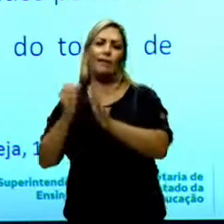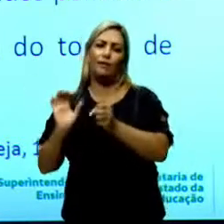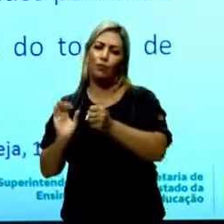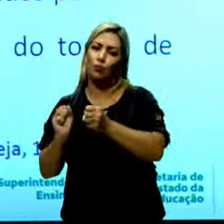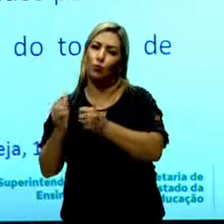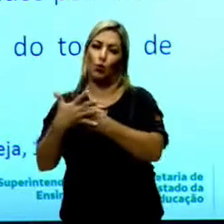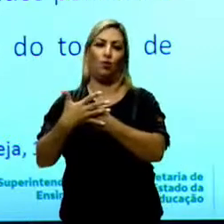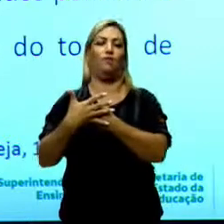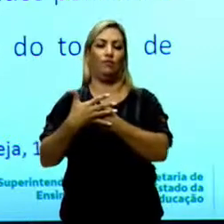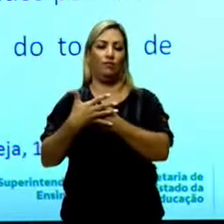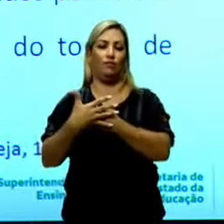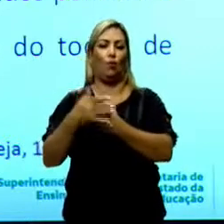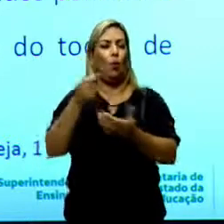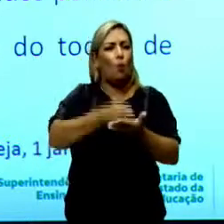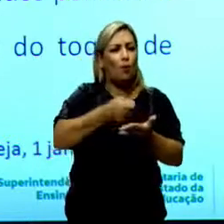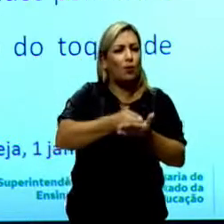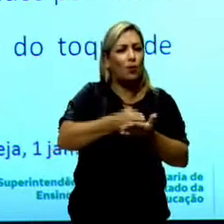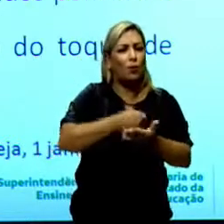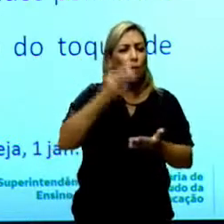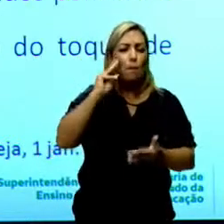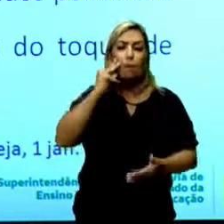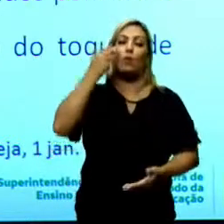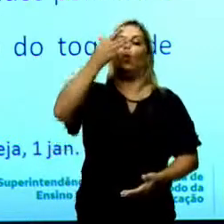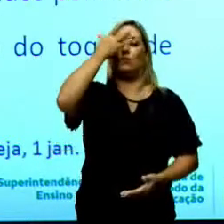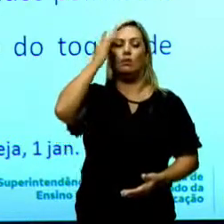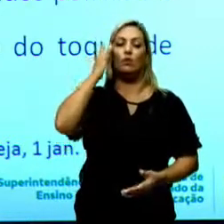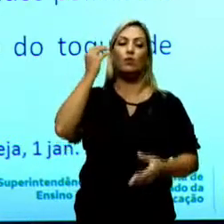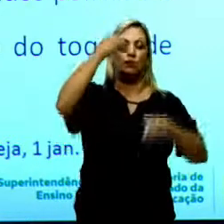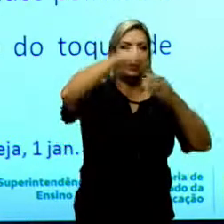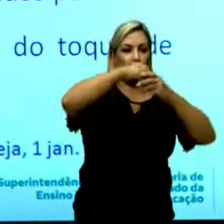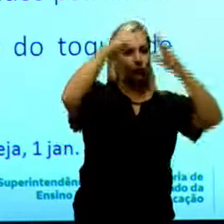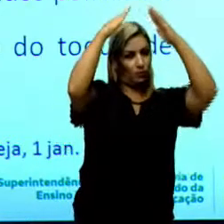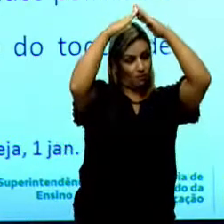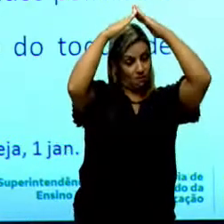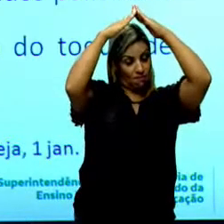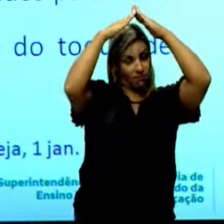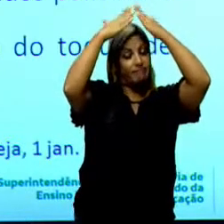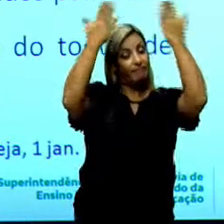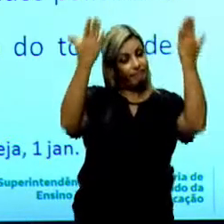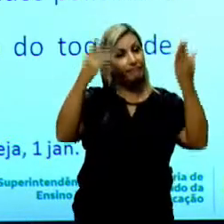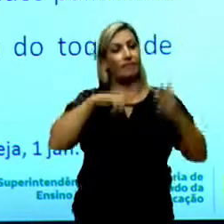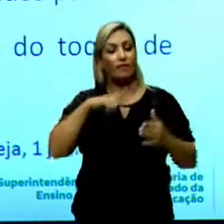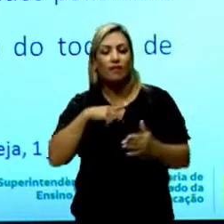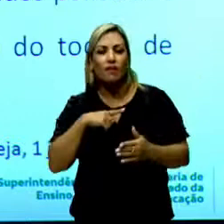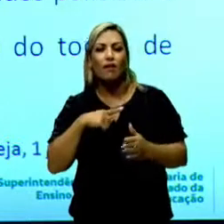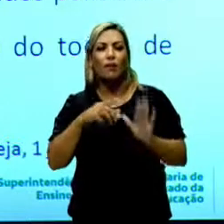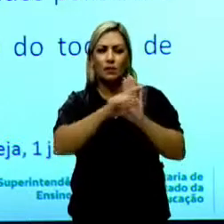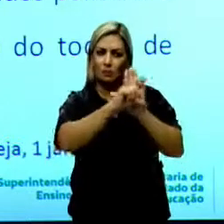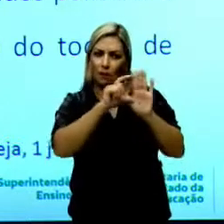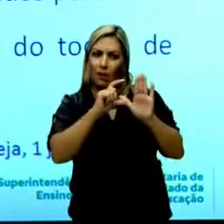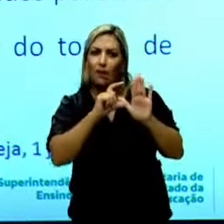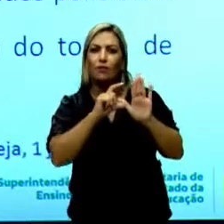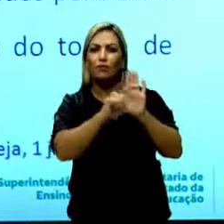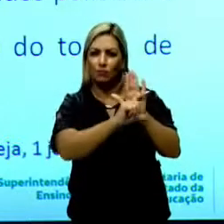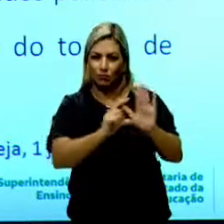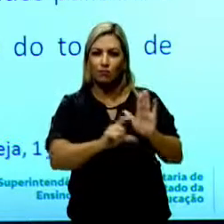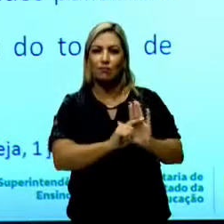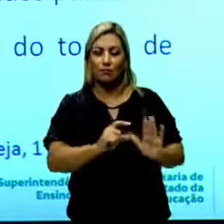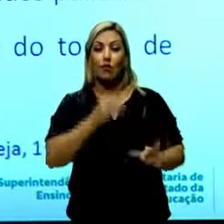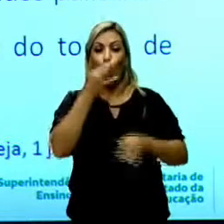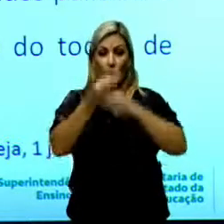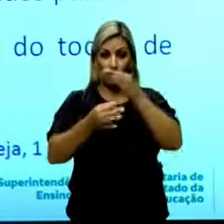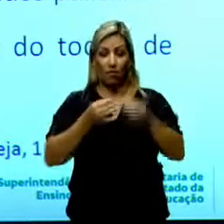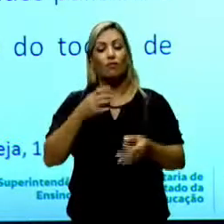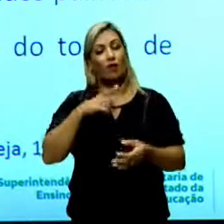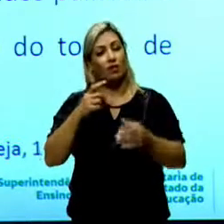obrigou milhões de pessoas a celebrar a passagem dentro de casa. Então, aqui, os parágrafos seguintes vão estar comentando